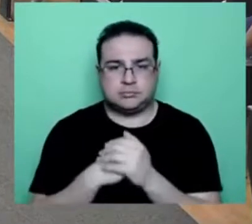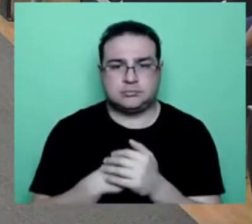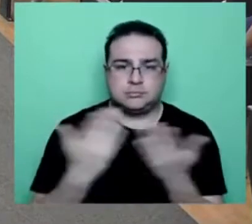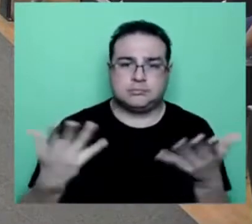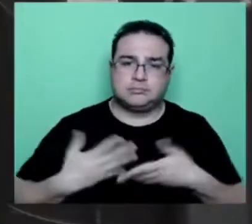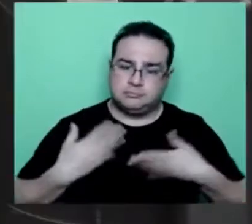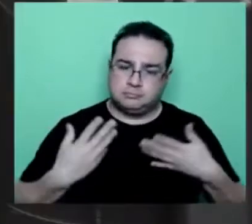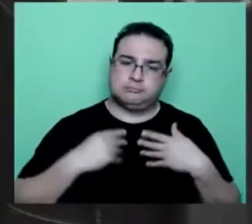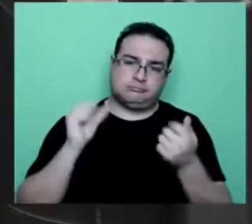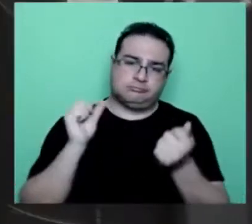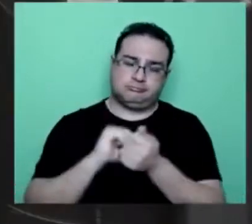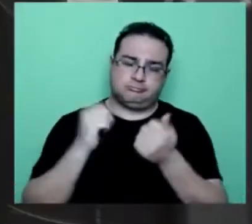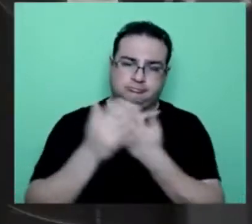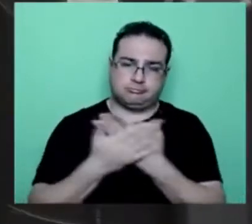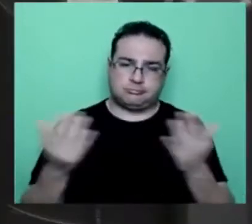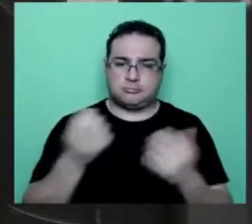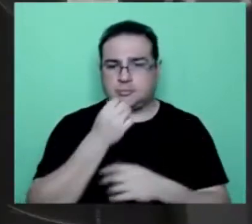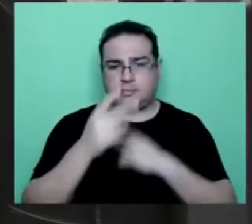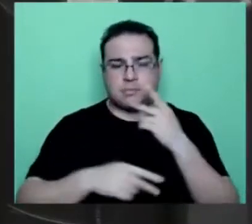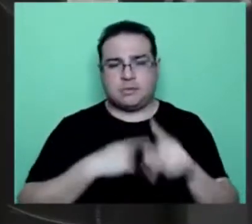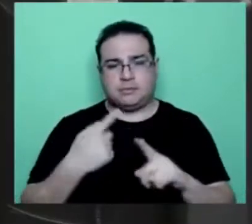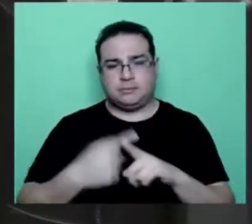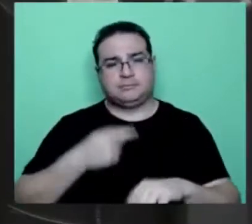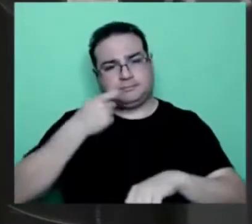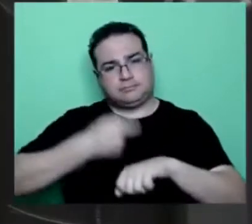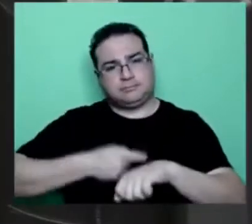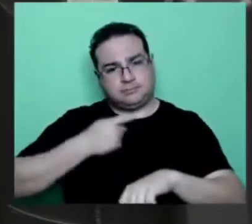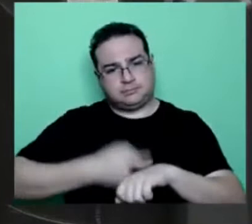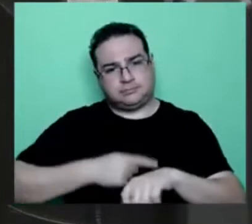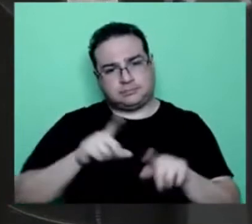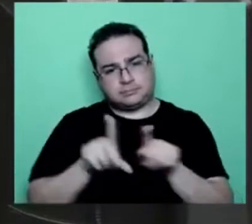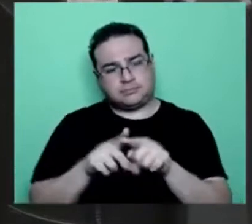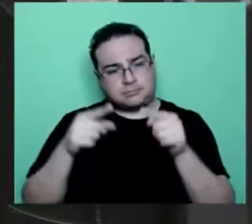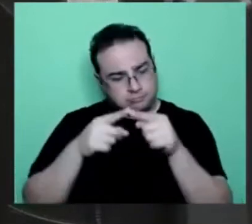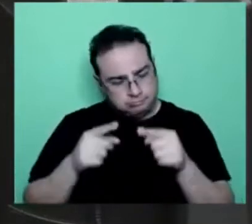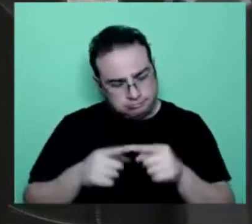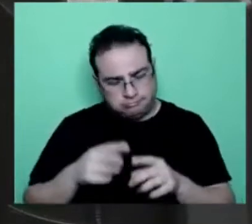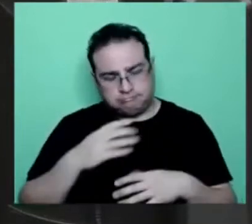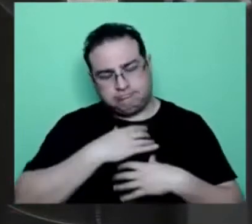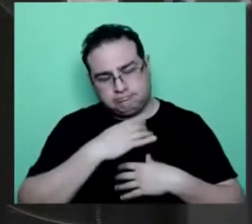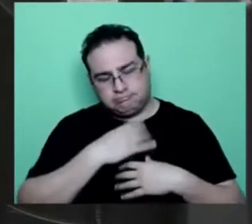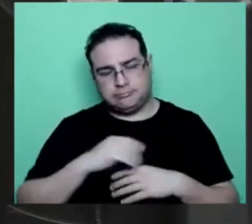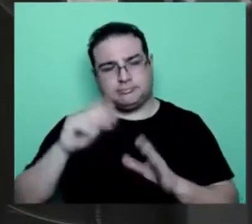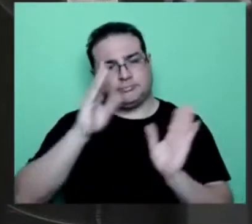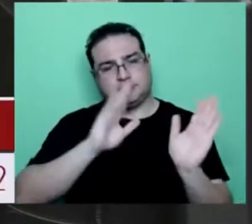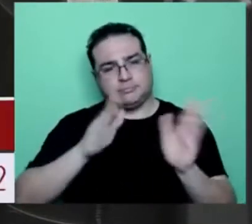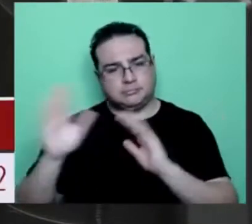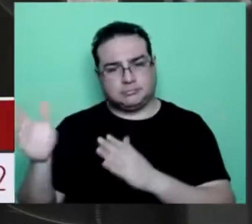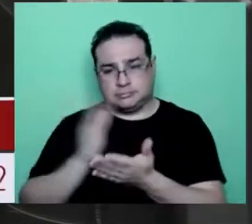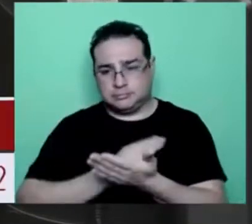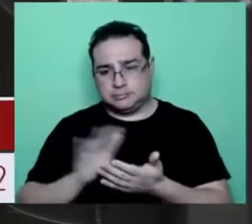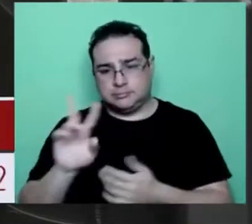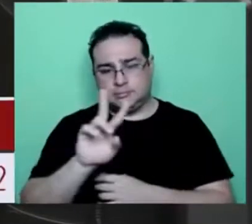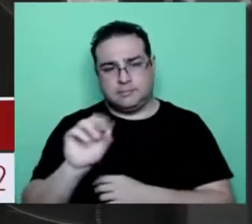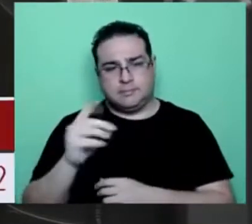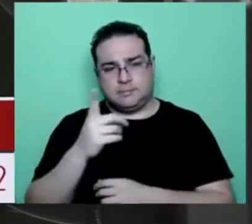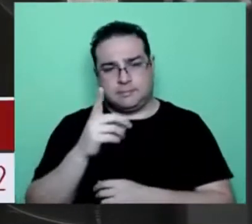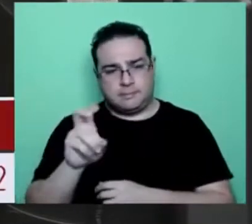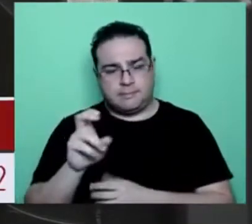estar aqui e é bom dizer que eu sou teimosa, muito teimosa. Vocês viram que é um processo que começou em 2015,